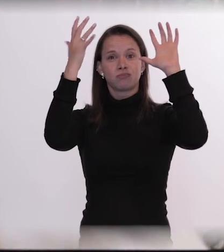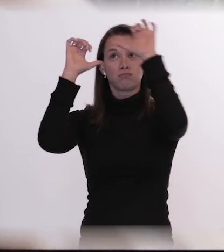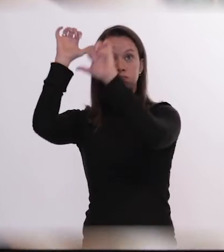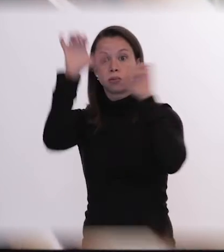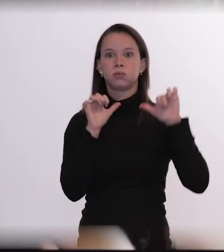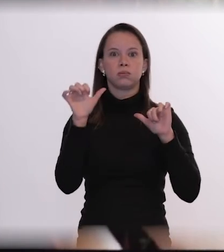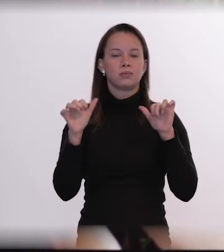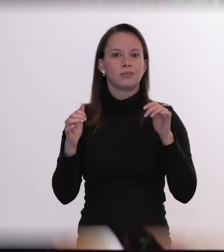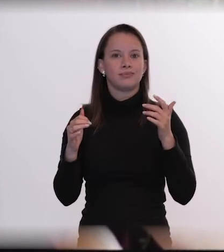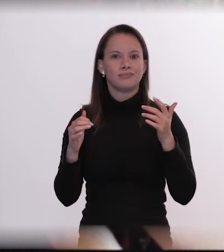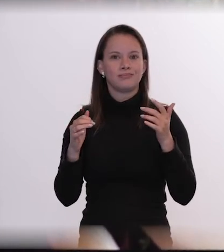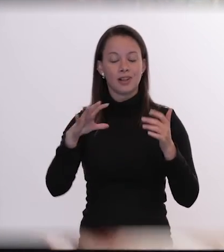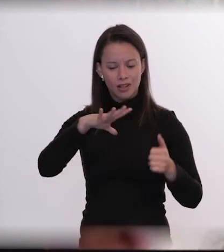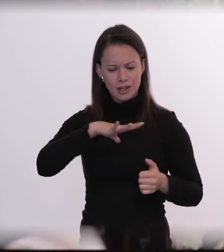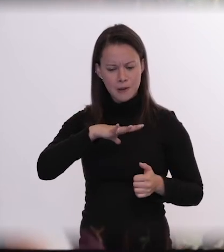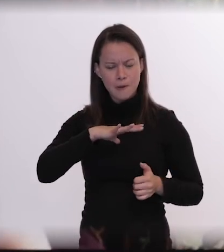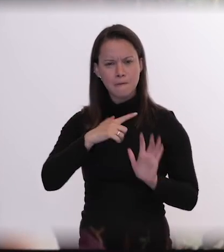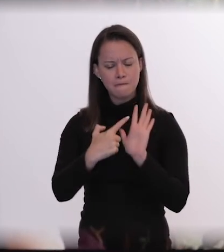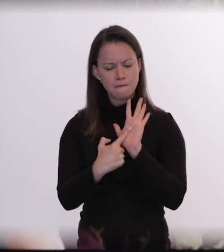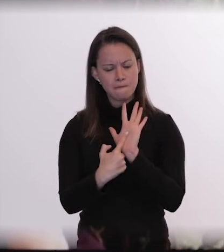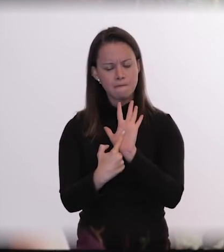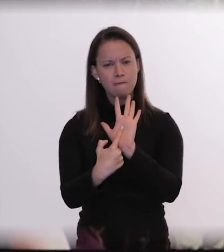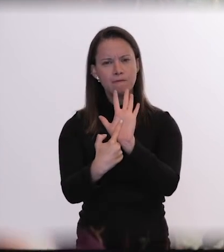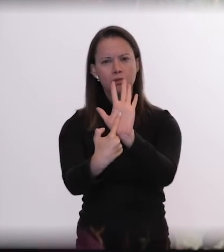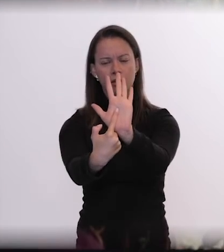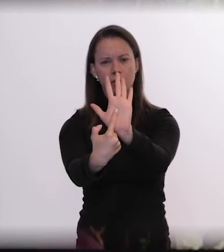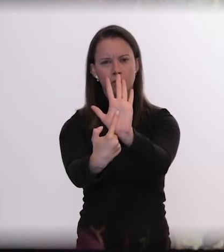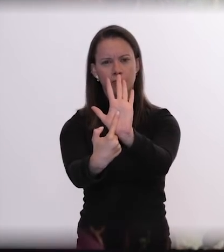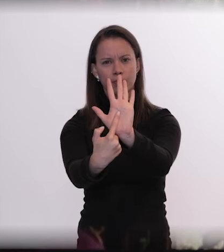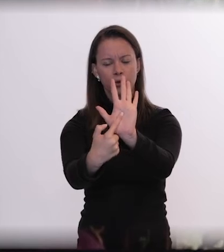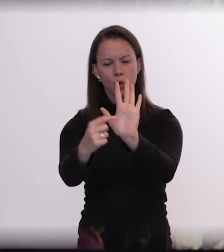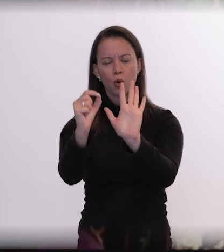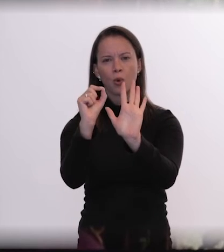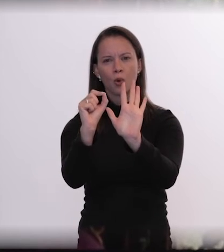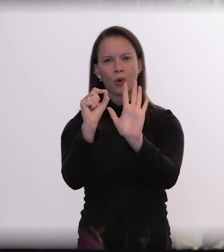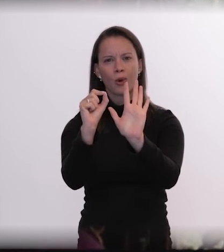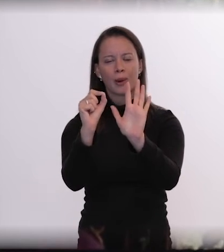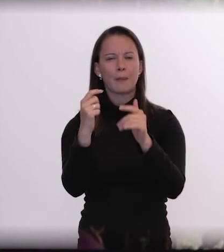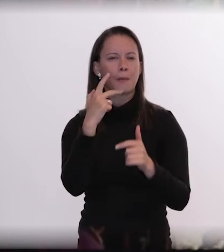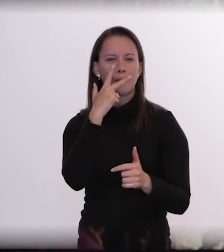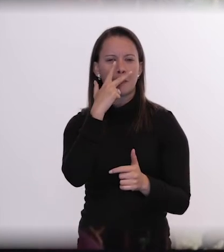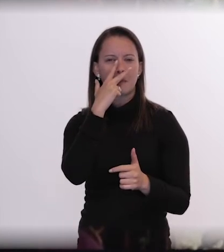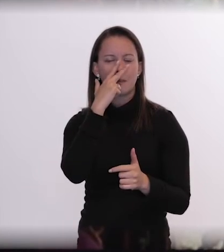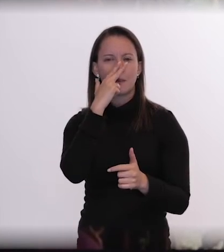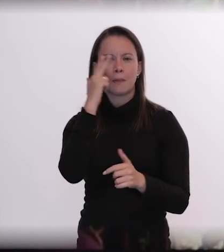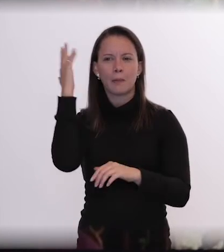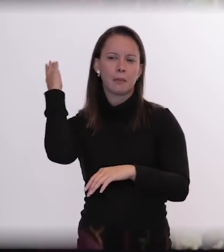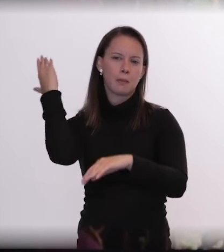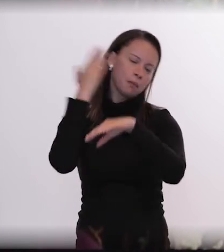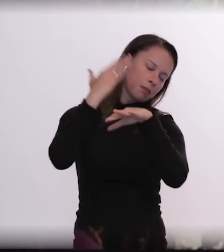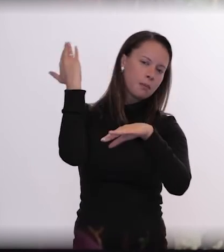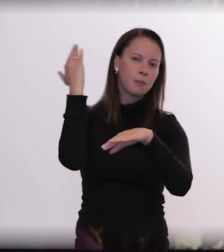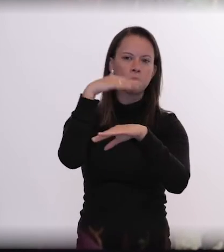sinaliza e ela é como assim uma batedora a vanguarda